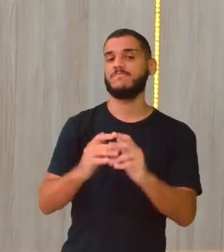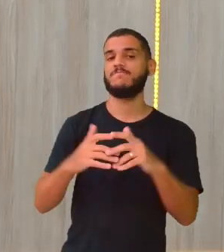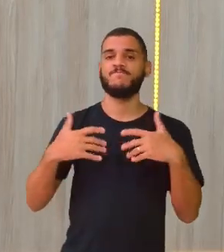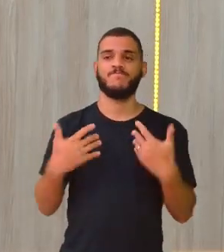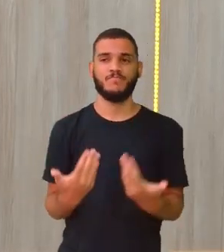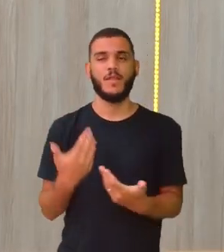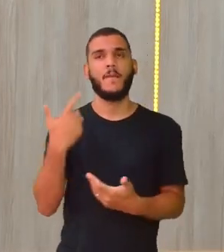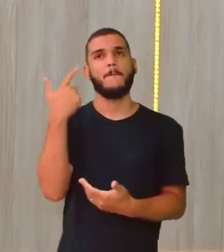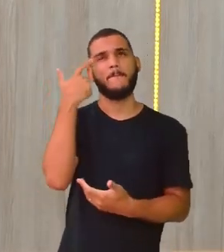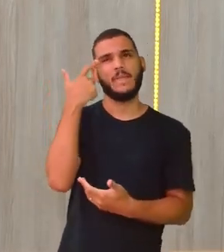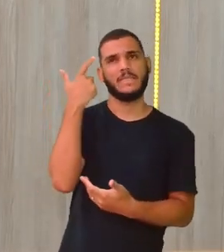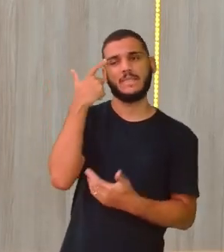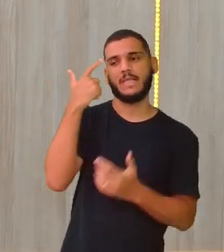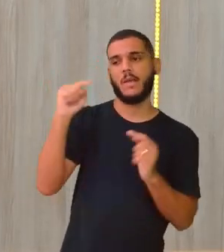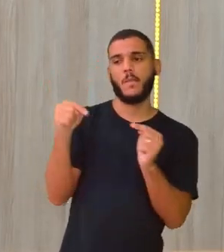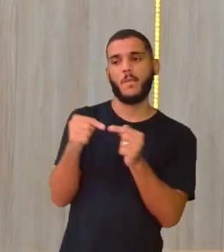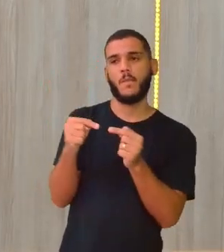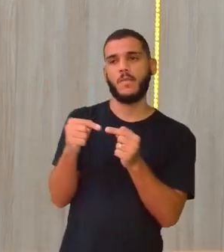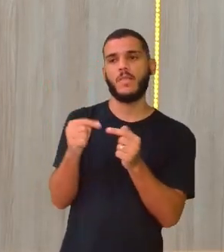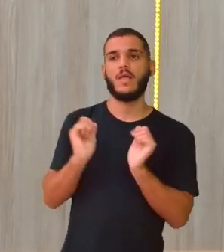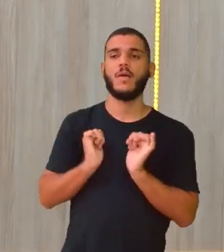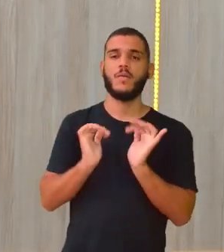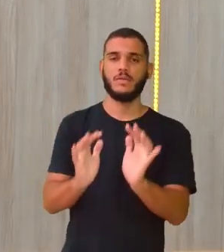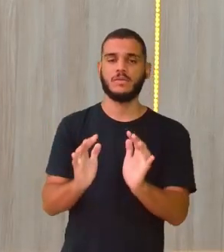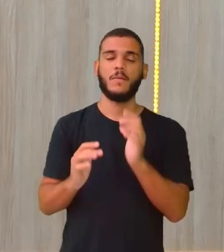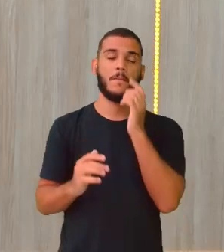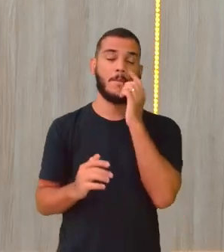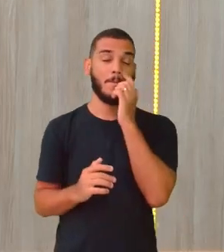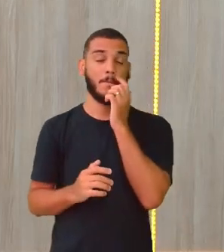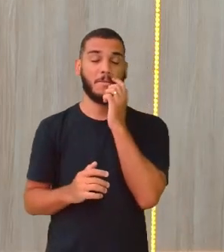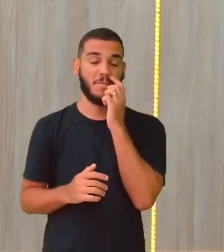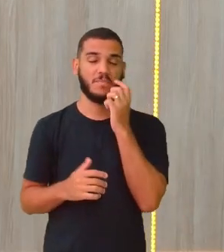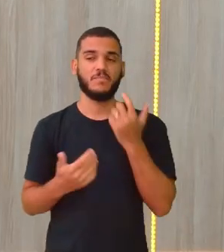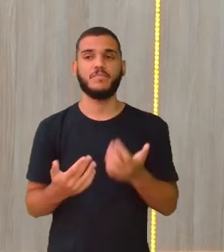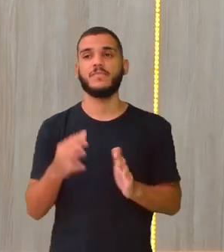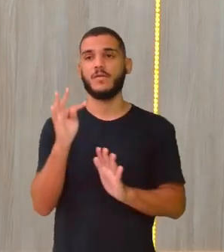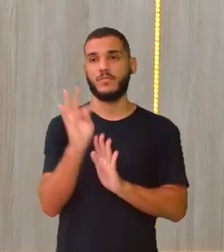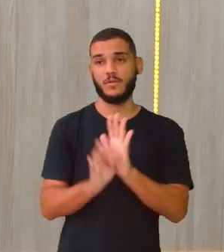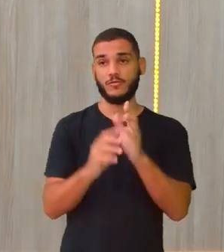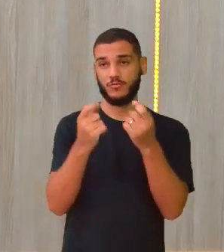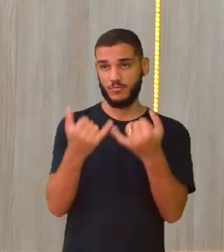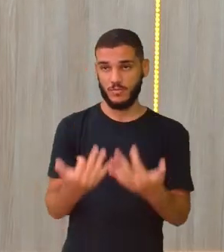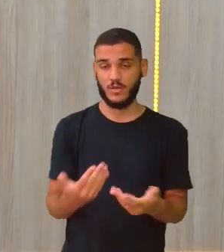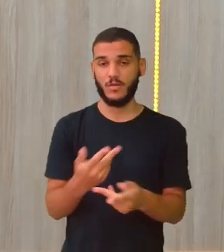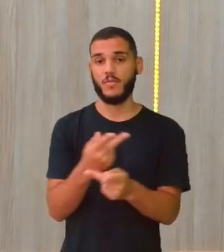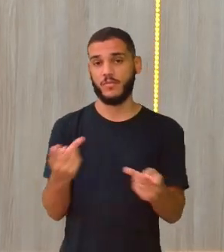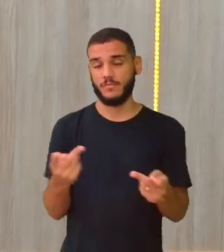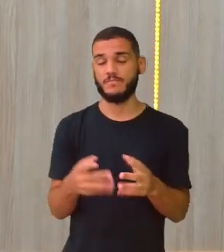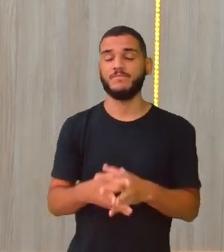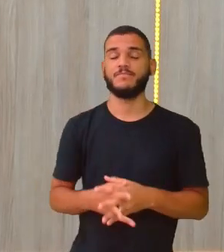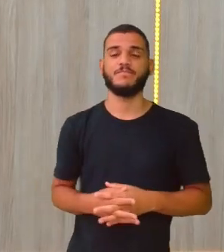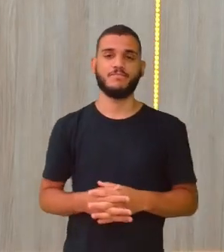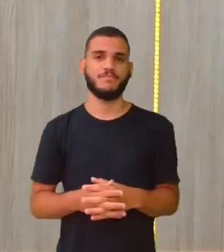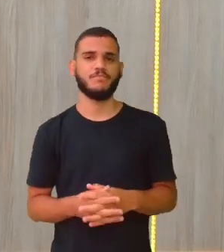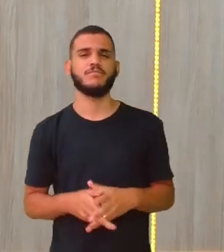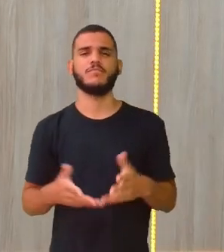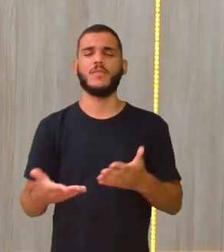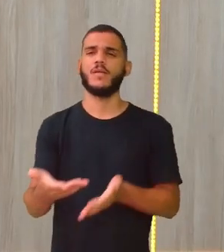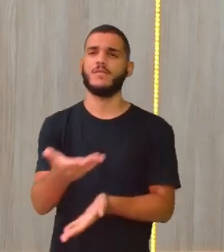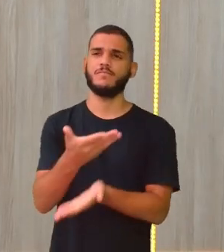pensado. Mas, olha, professora, o que o texto está dizendo aqui no nosso slide? As